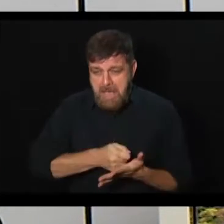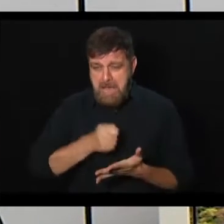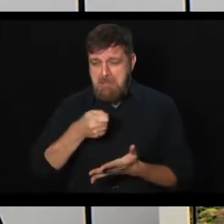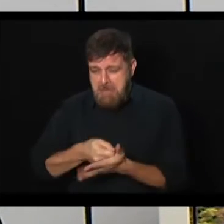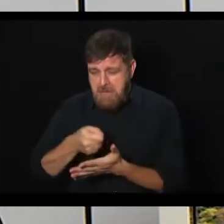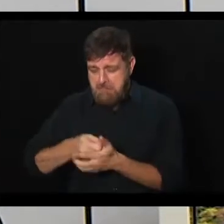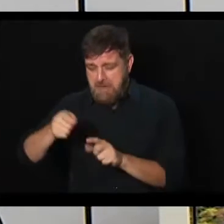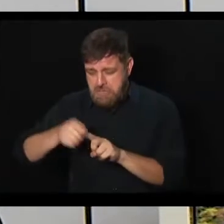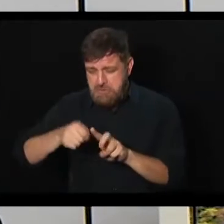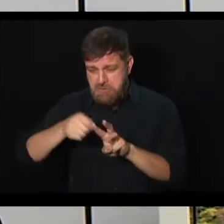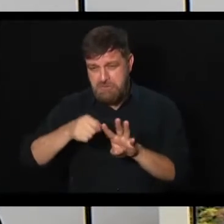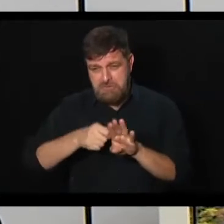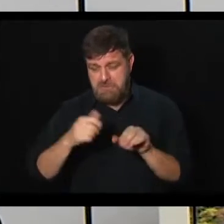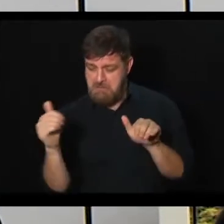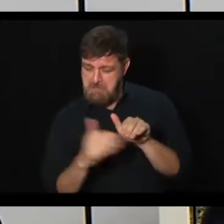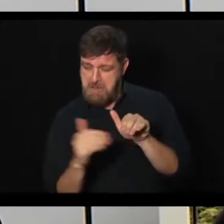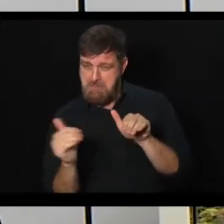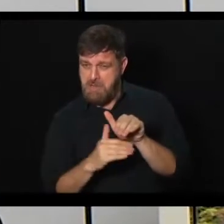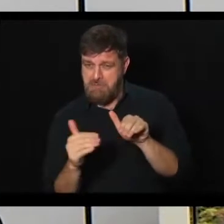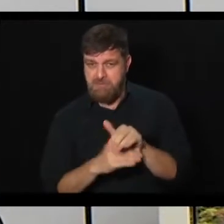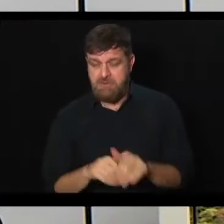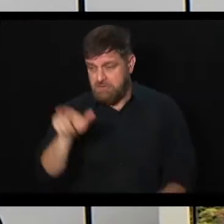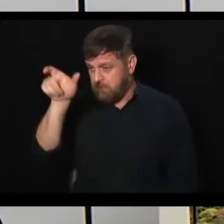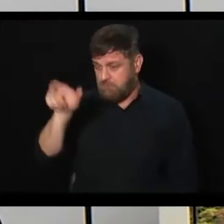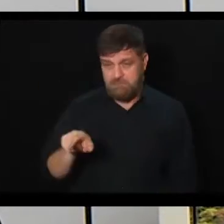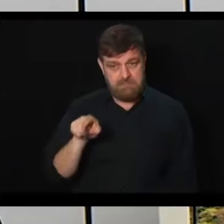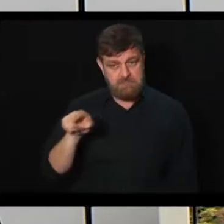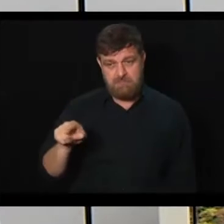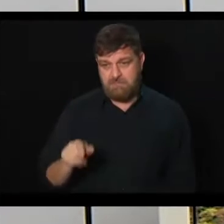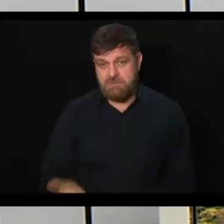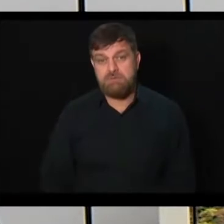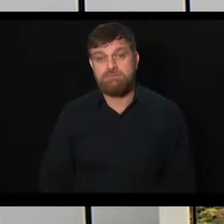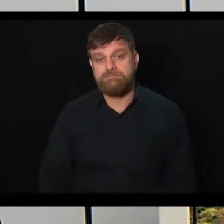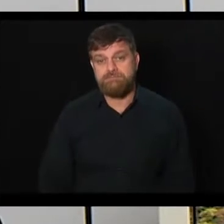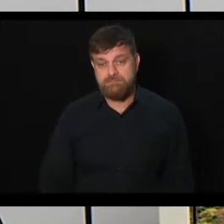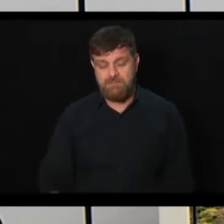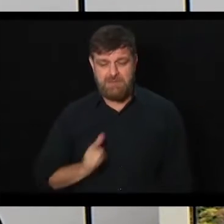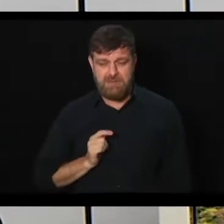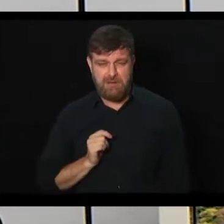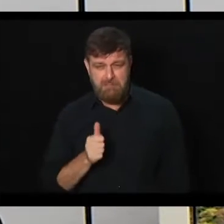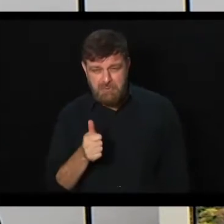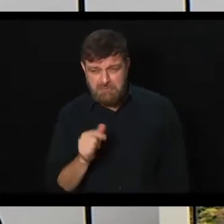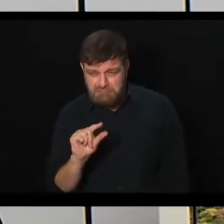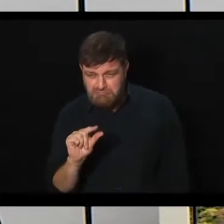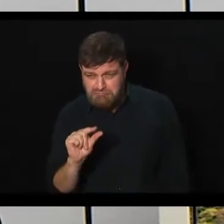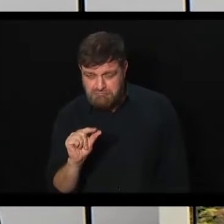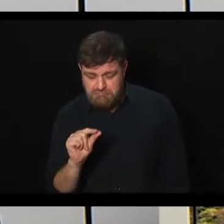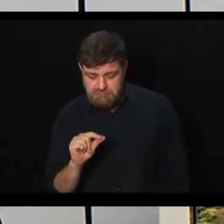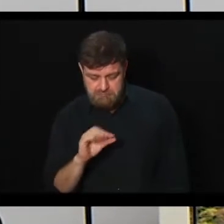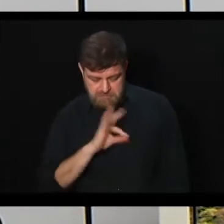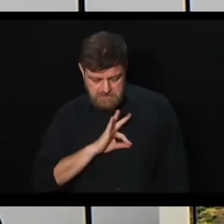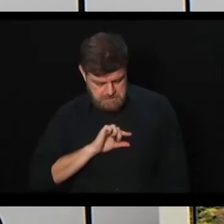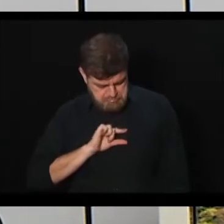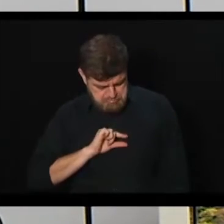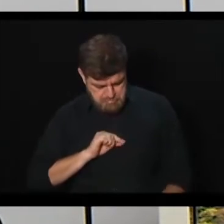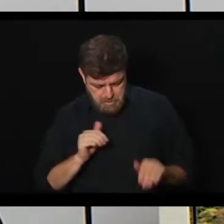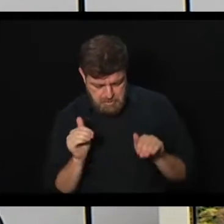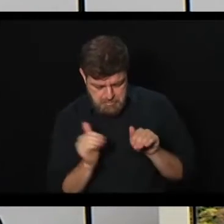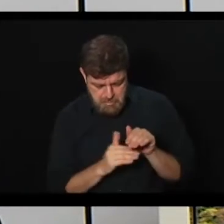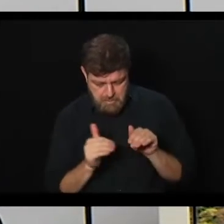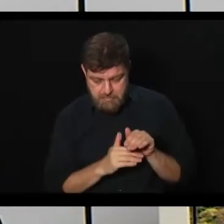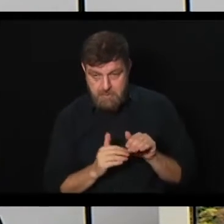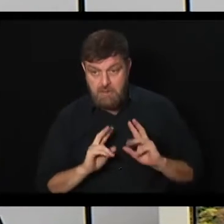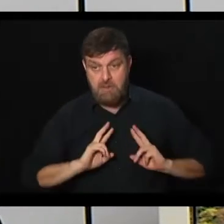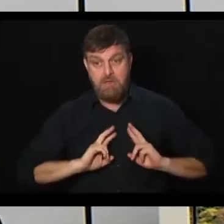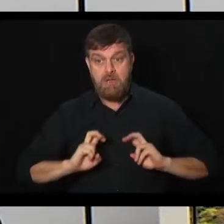Para ele, eu acho que a mudança não vai ser uma mudança estrutural. Para aquele que contribui pouco, de fato, eu não enxergo uma mudança muito grande